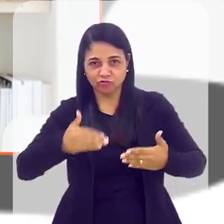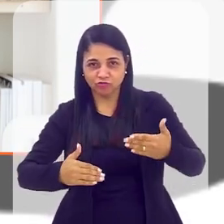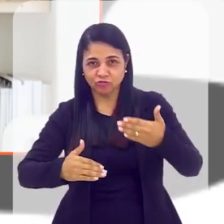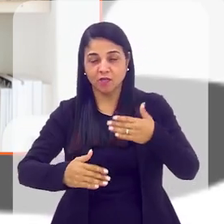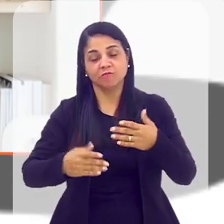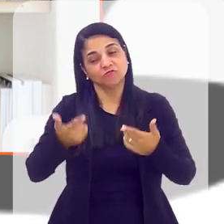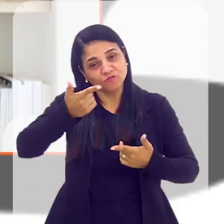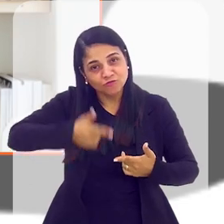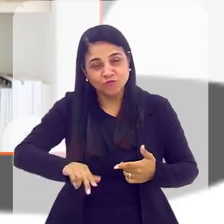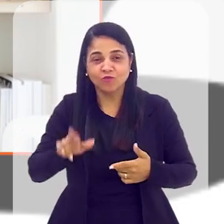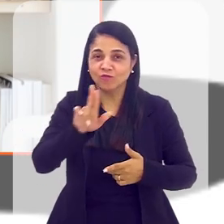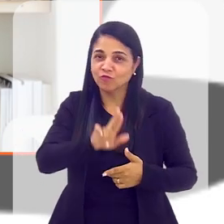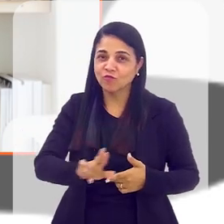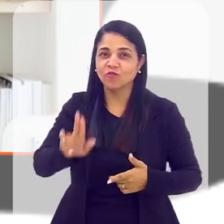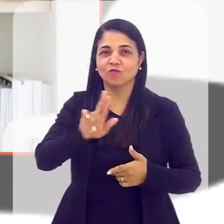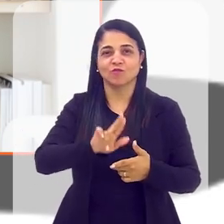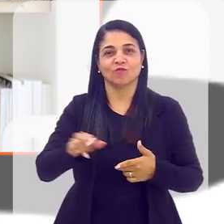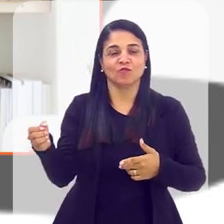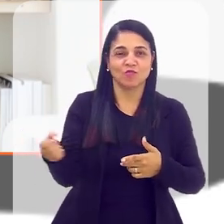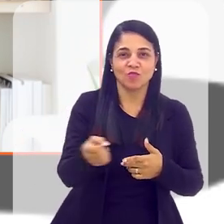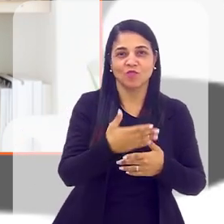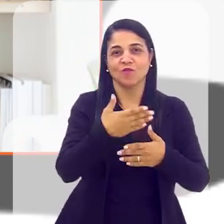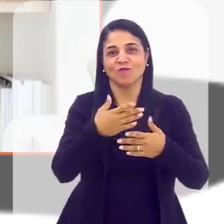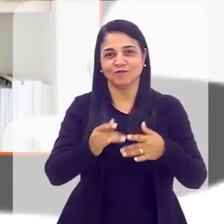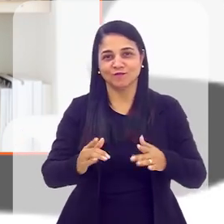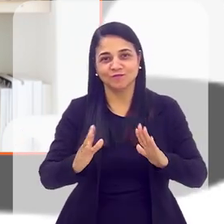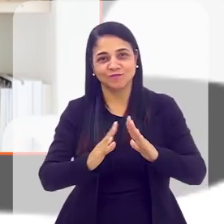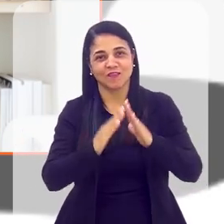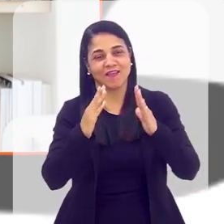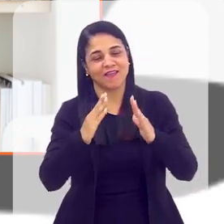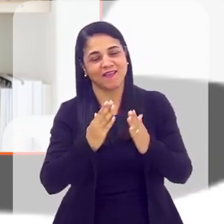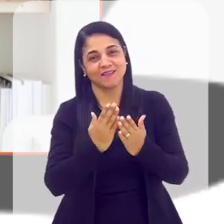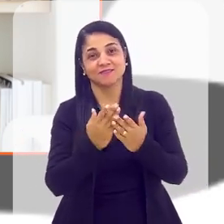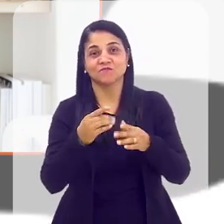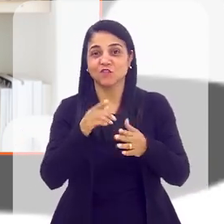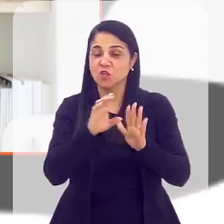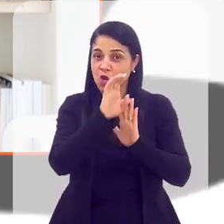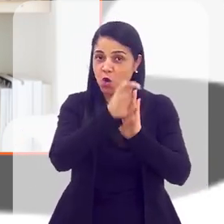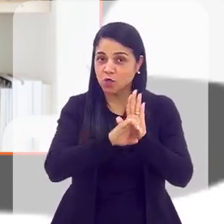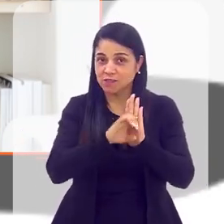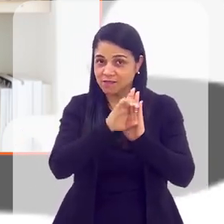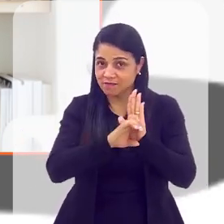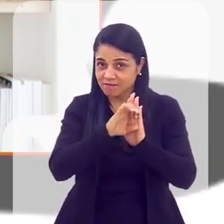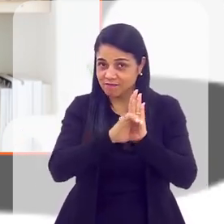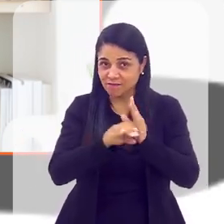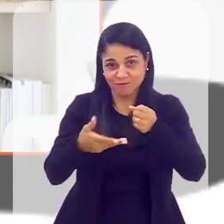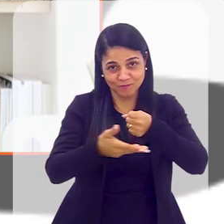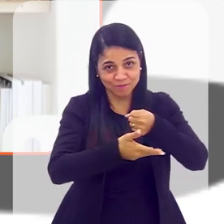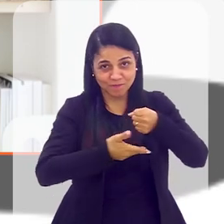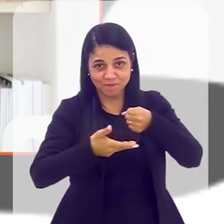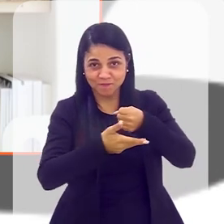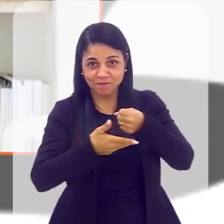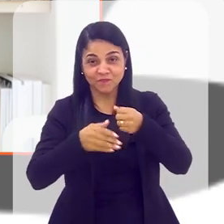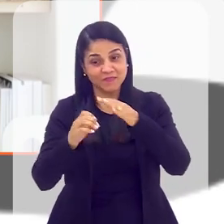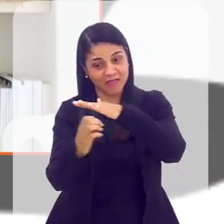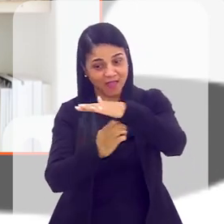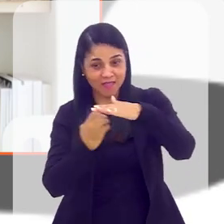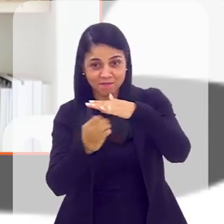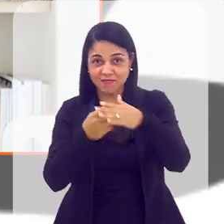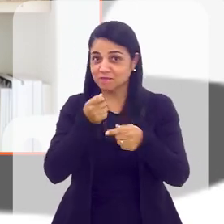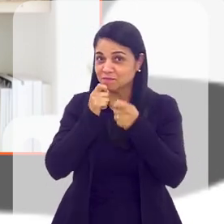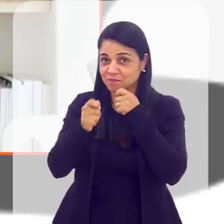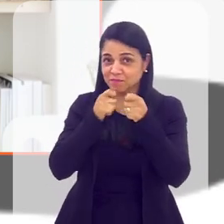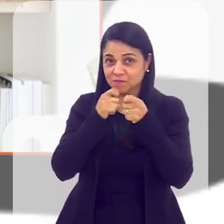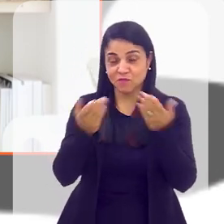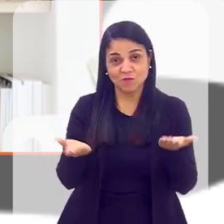para fazer novas construções. Pois foi baseado nesse conceito que a empresa que vamos entrevistar hoje se inspirou em desenvolver um modelo